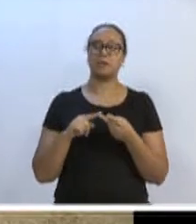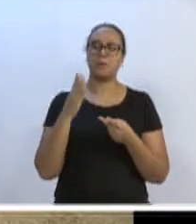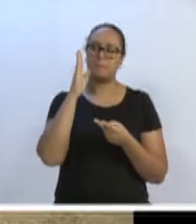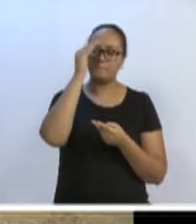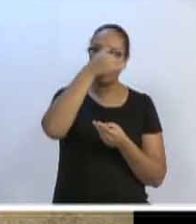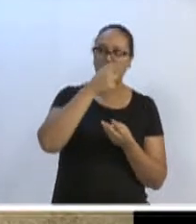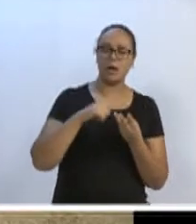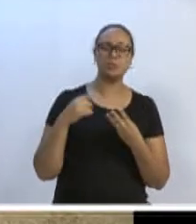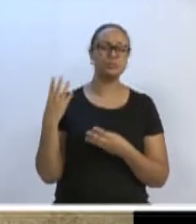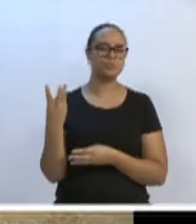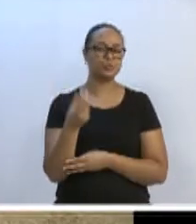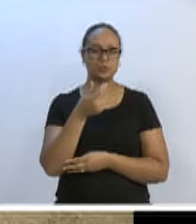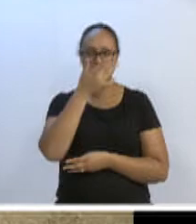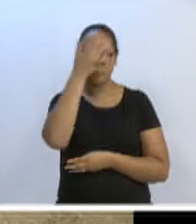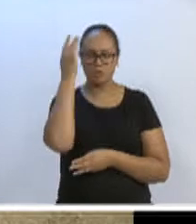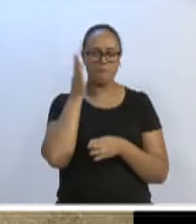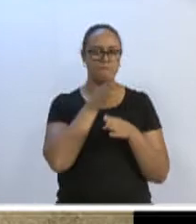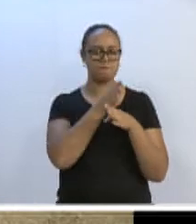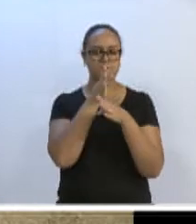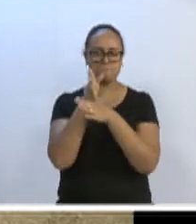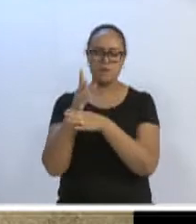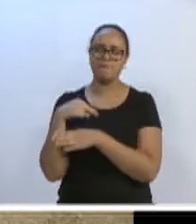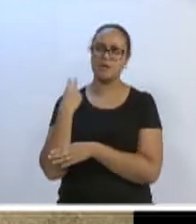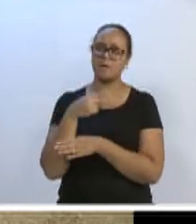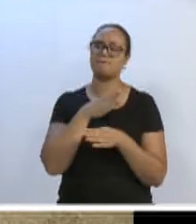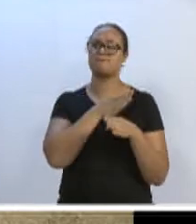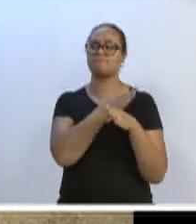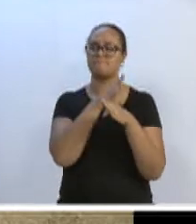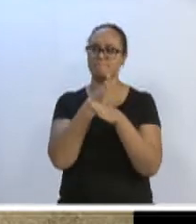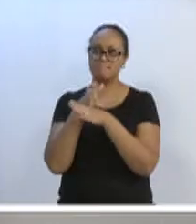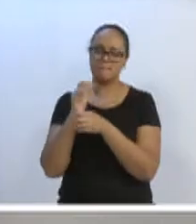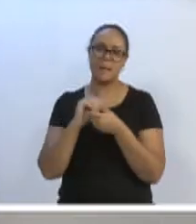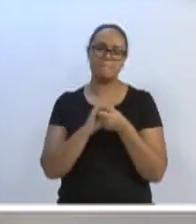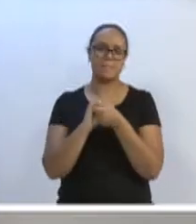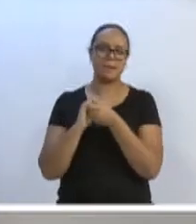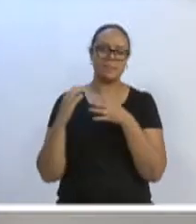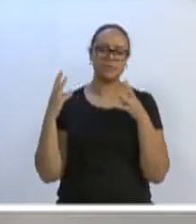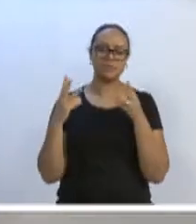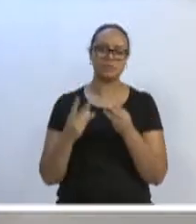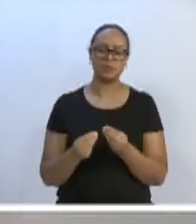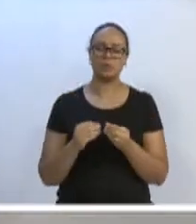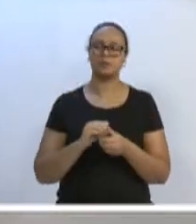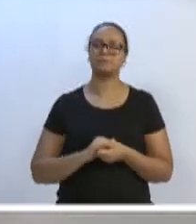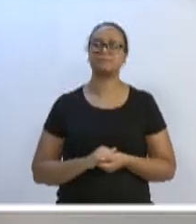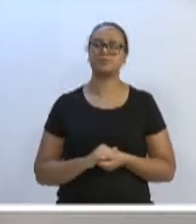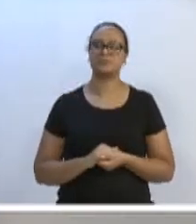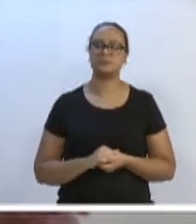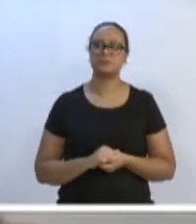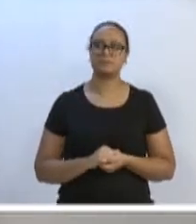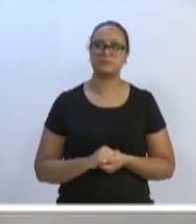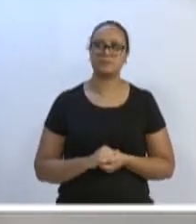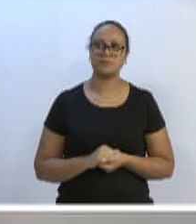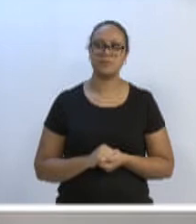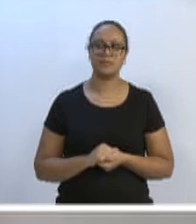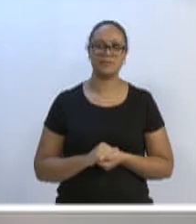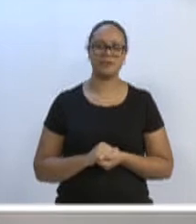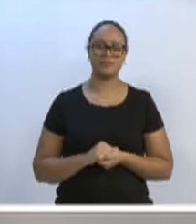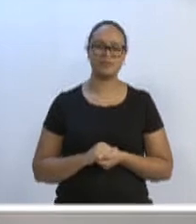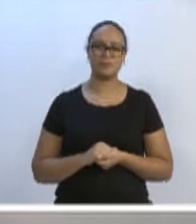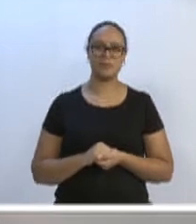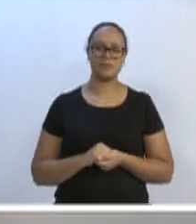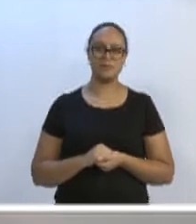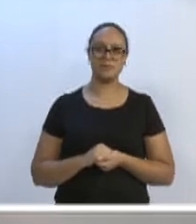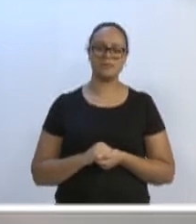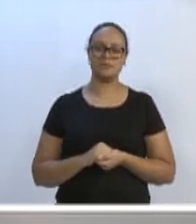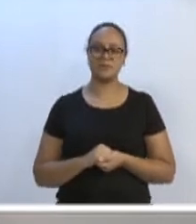os senhores vereadores que massamente se deram presentes hoje lá pela manhã, parabenizar também em nome do Brás Roncalho a todos os